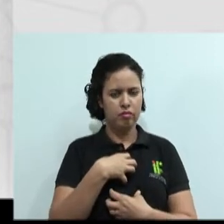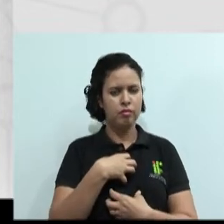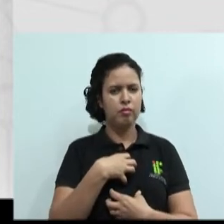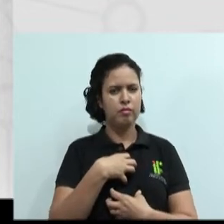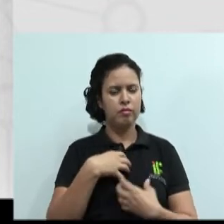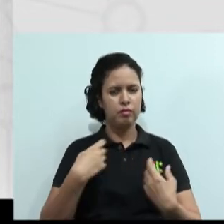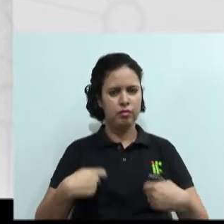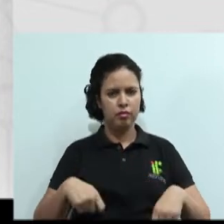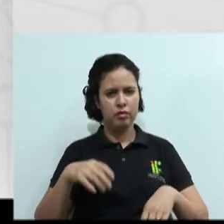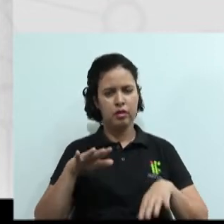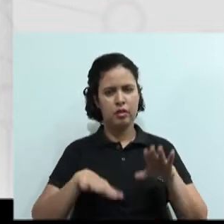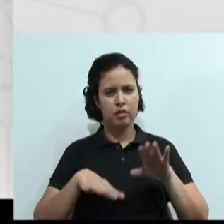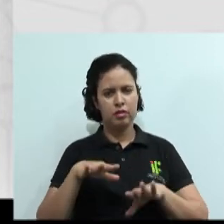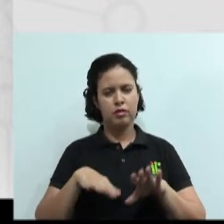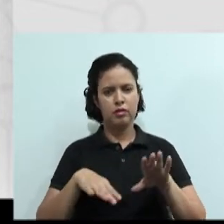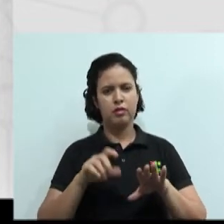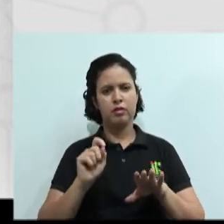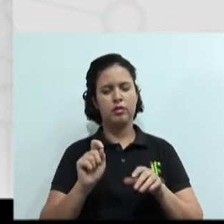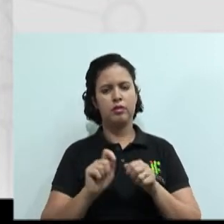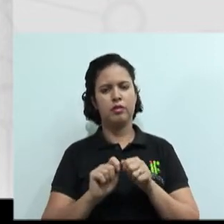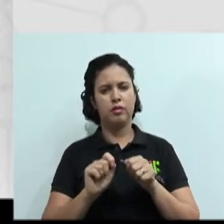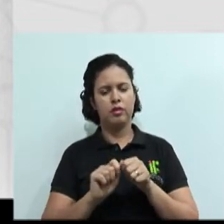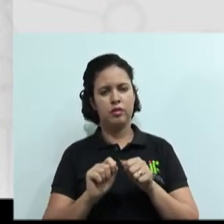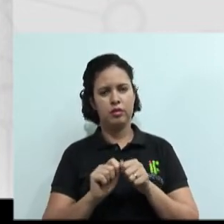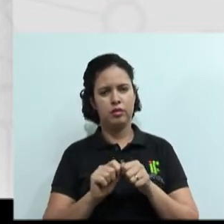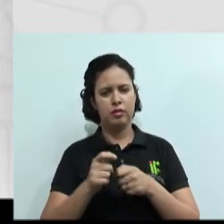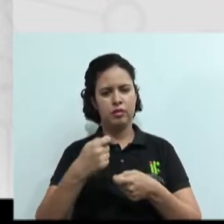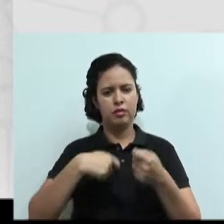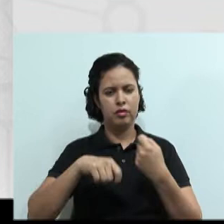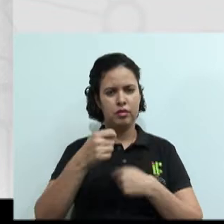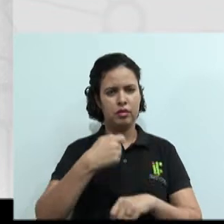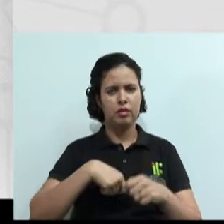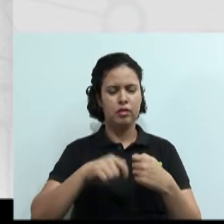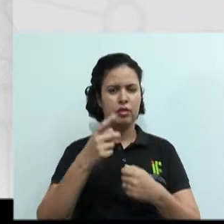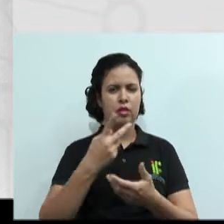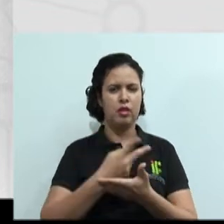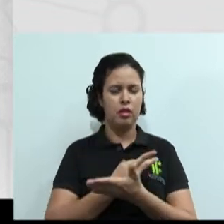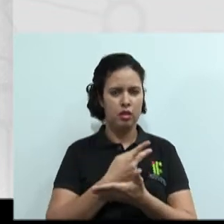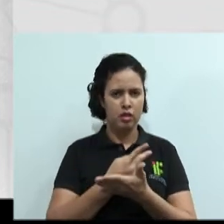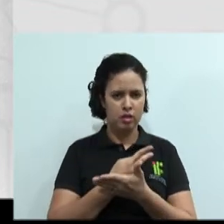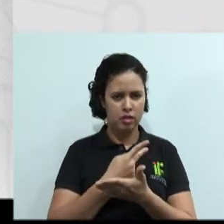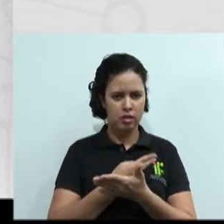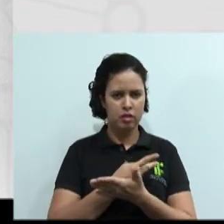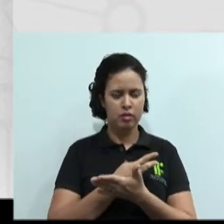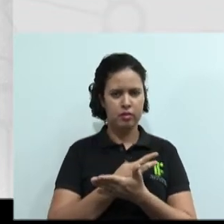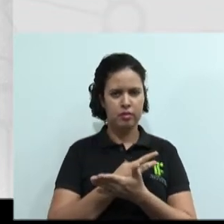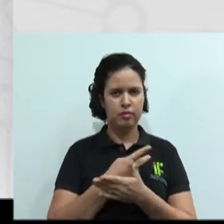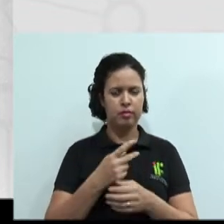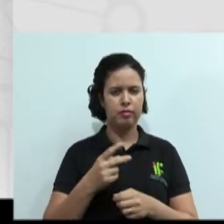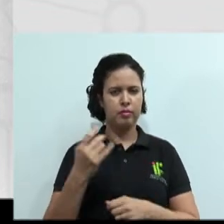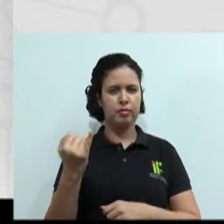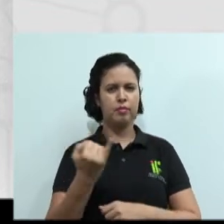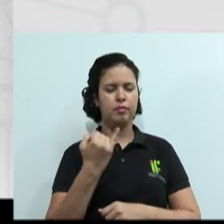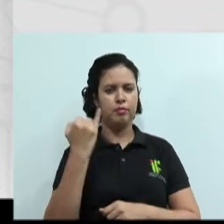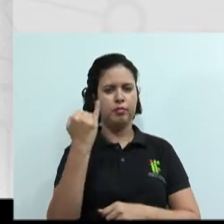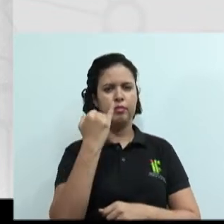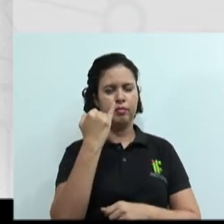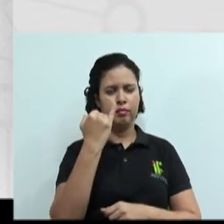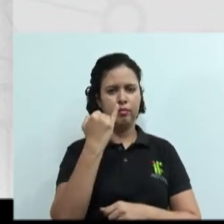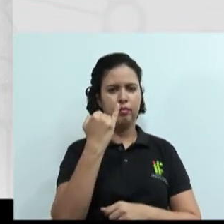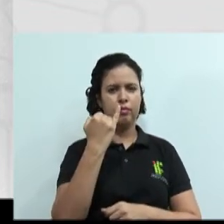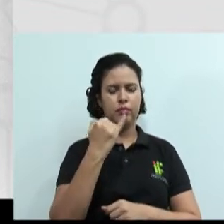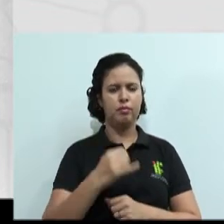emoções, às vezes você faz uma negociação errada ou você passa algo de errado para o seu cliente. Então, importante dominar